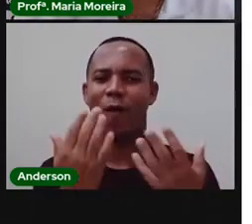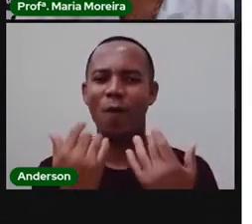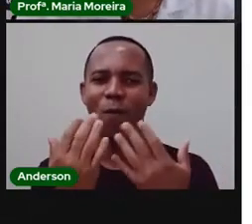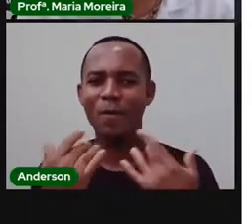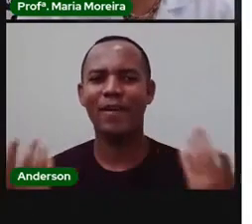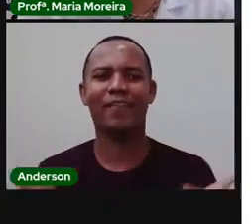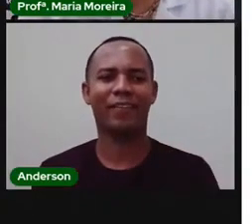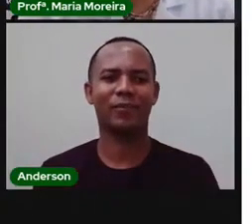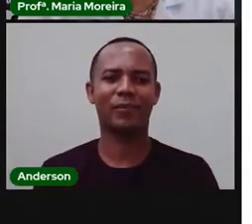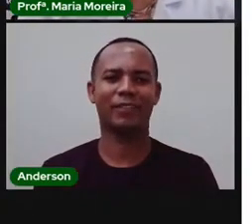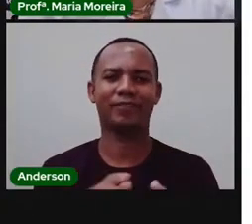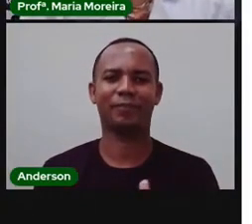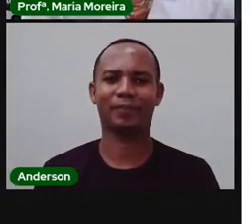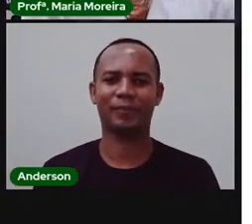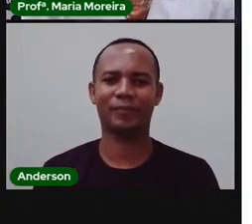amendoim.